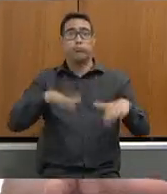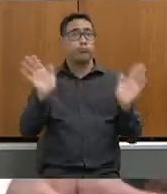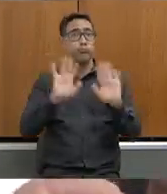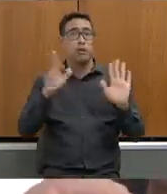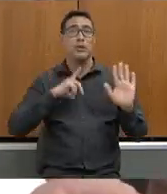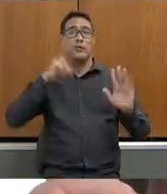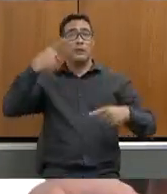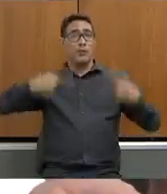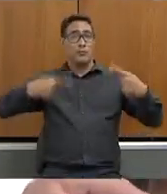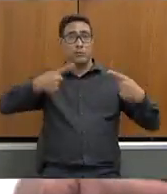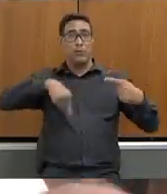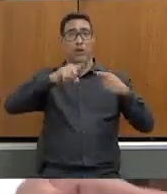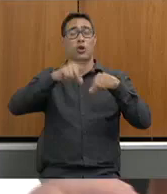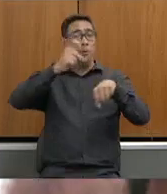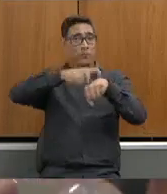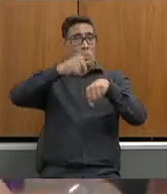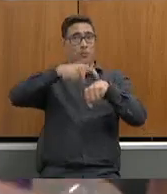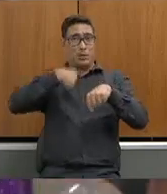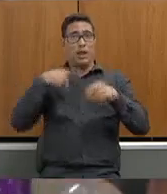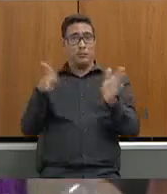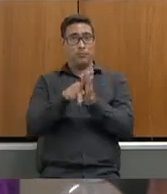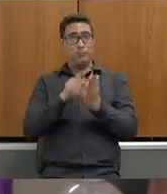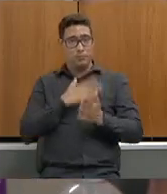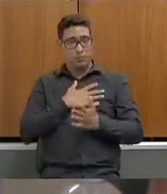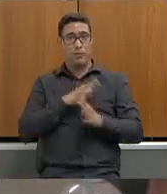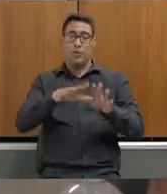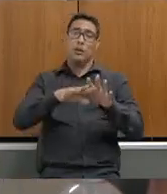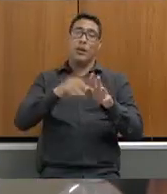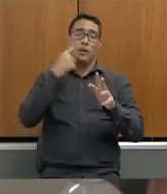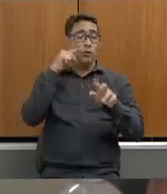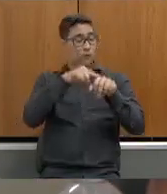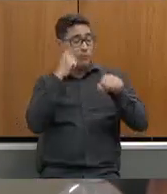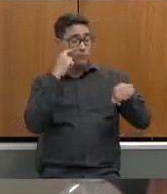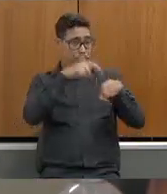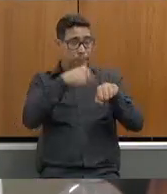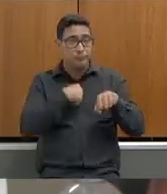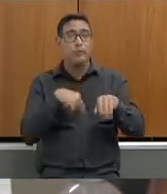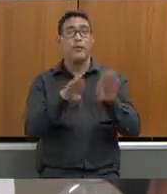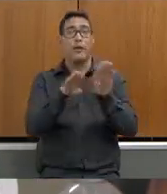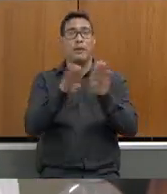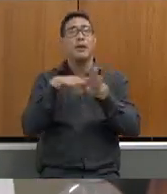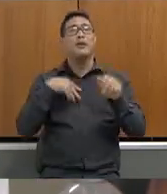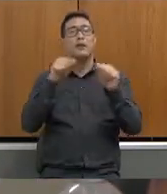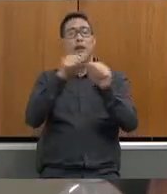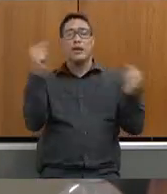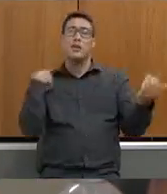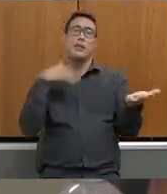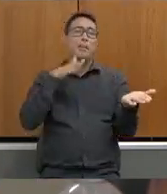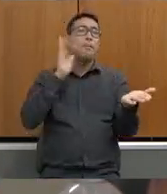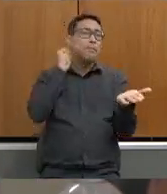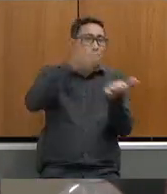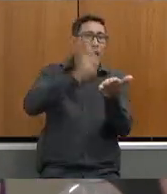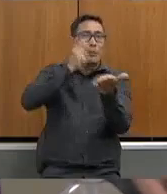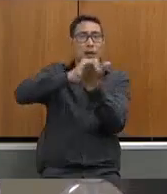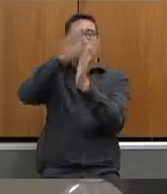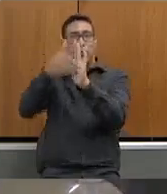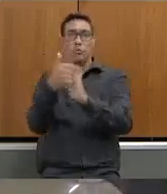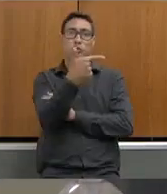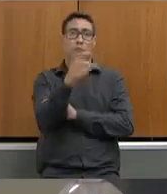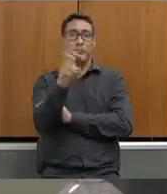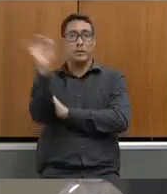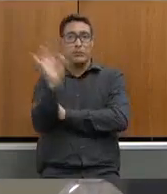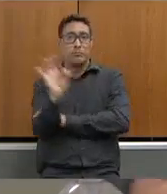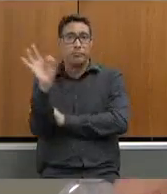tempo que está aqui é o meu mesmo que eu estou me vigiando o secretário é que trouxe nós faremos a liquidação dos 25% ele trouxe uma